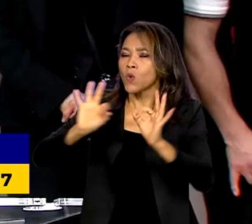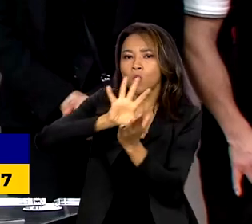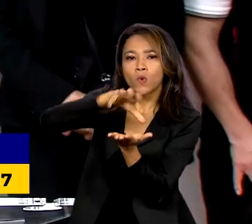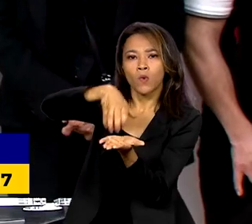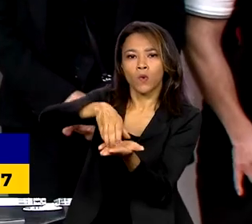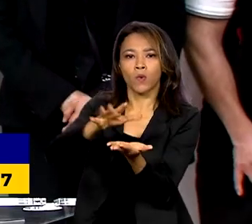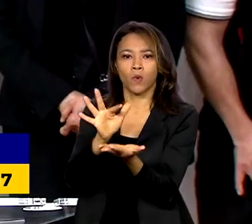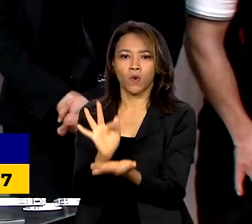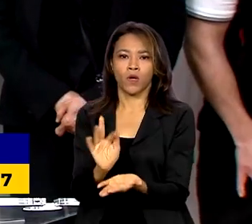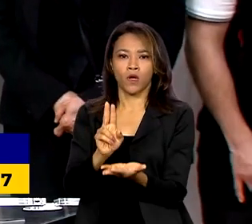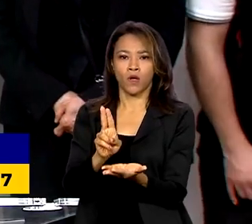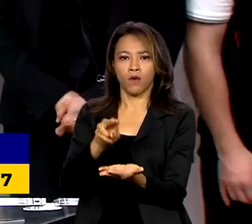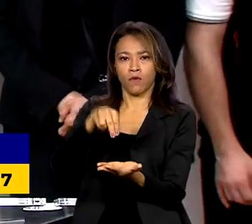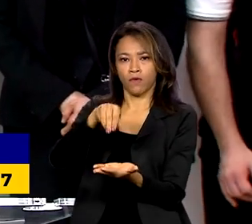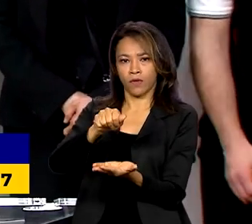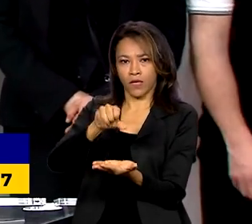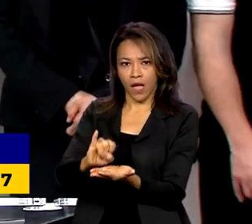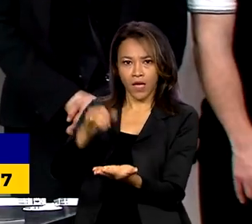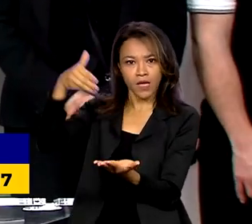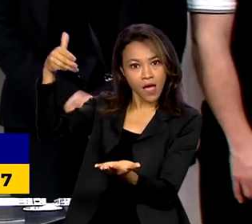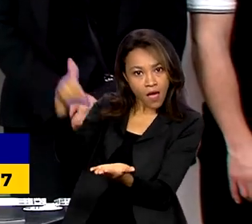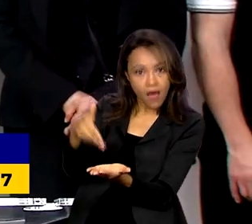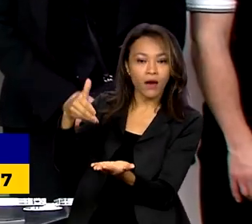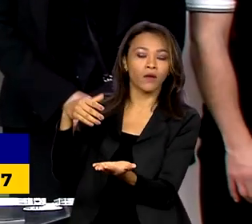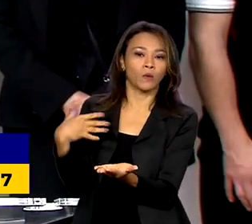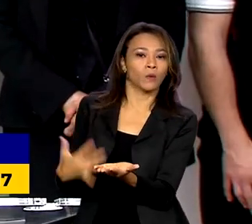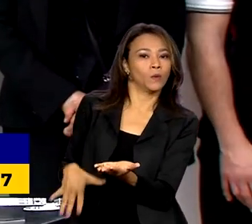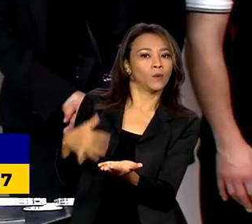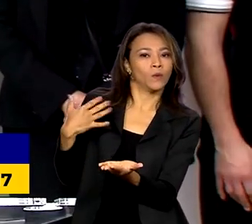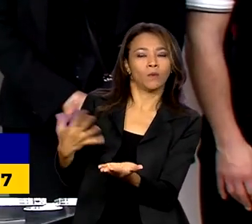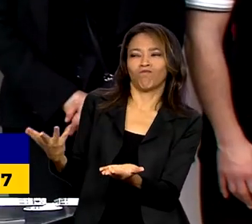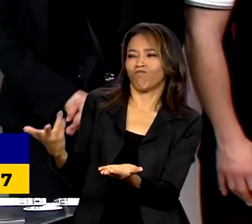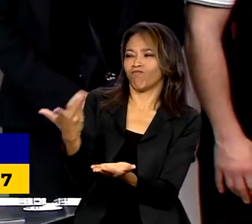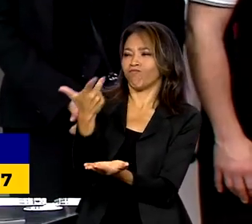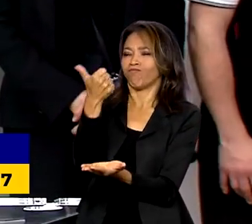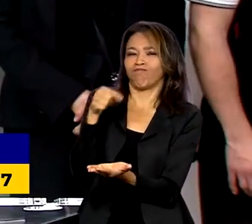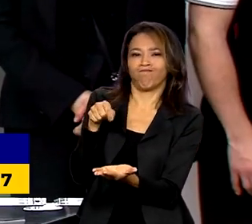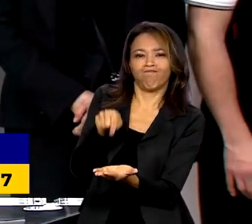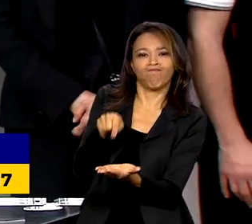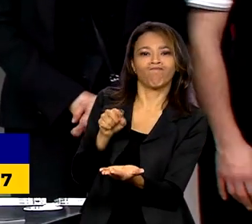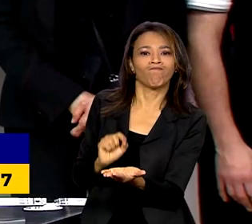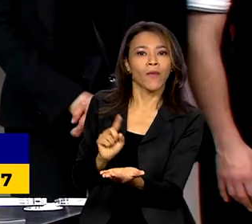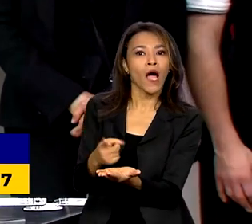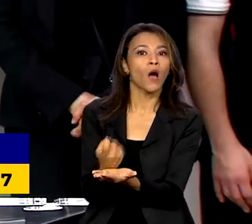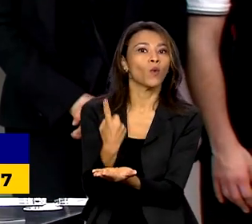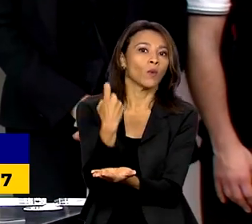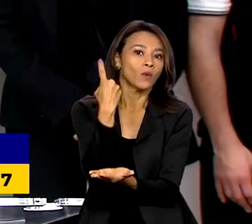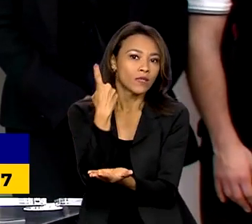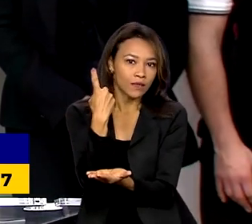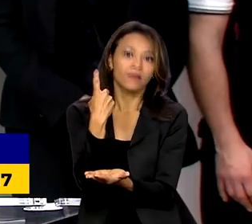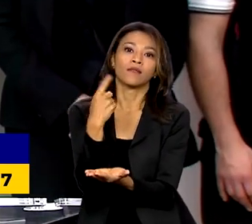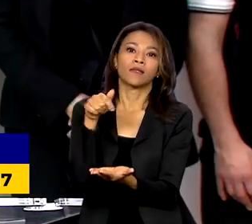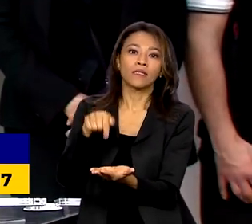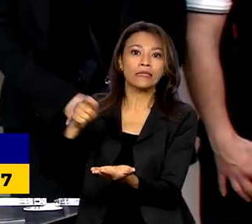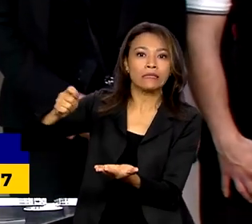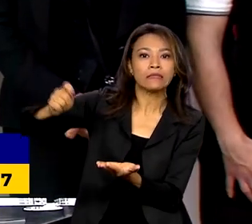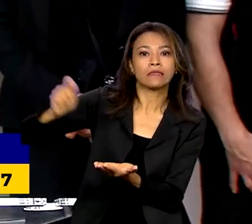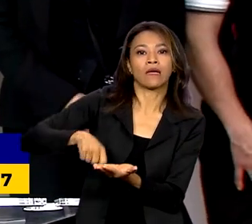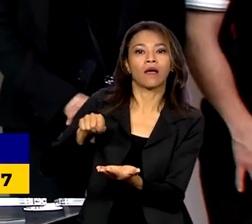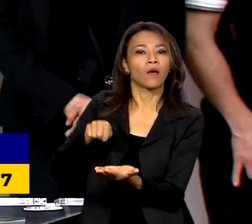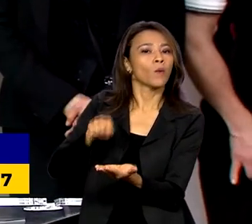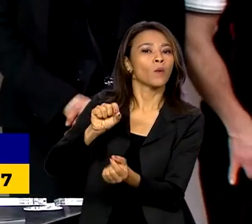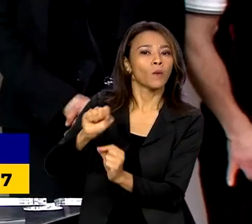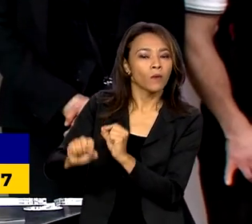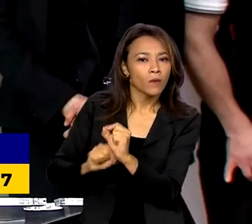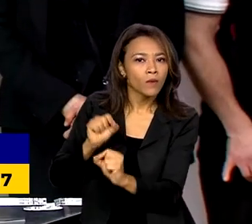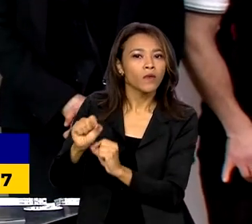FUNAI é uma instituição, olha, fantástica. A única instituição que é capaz, realmente